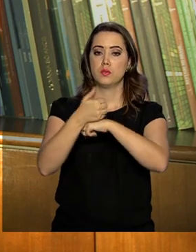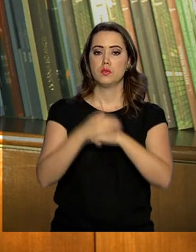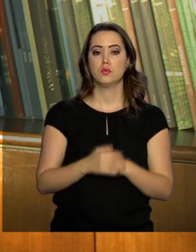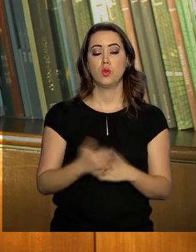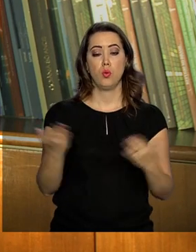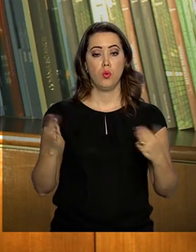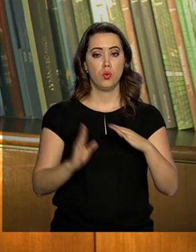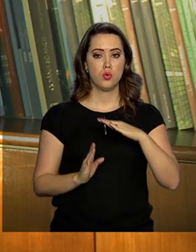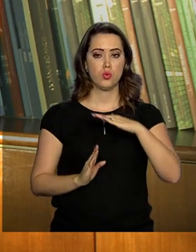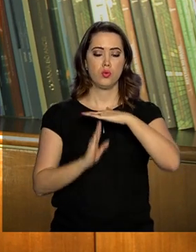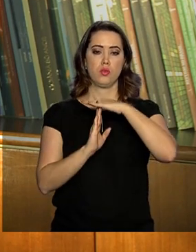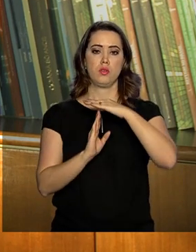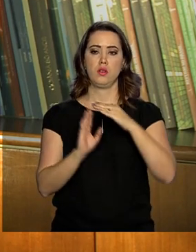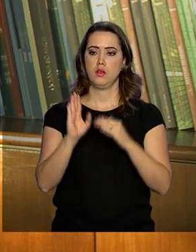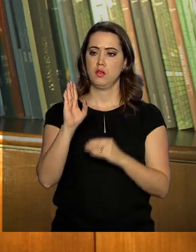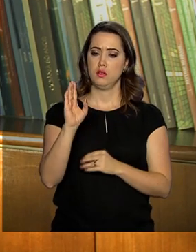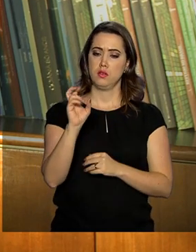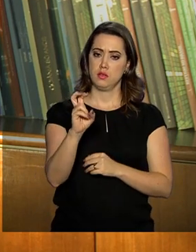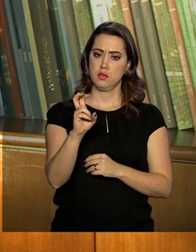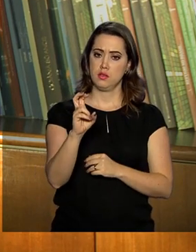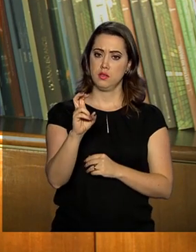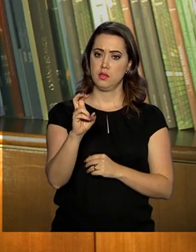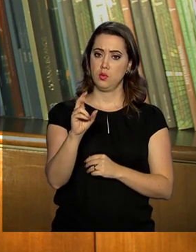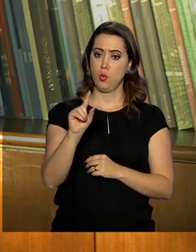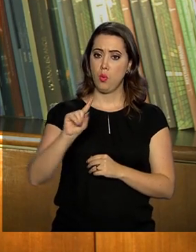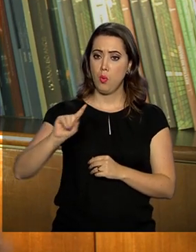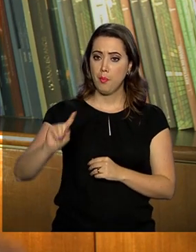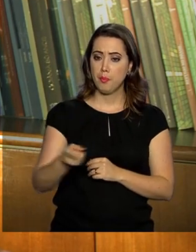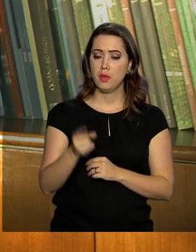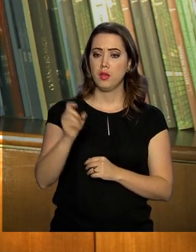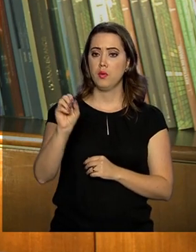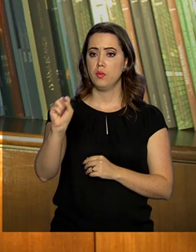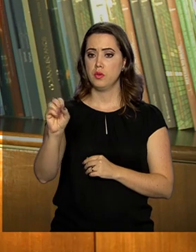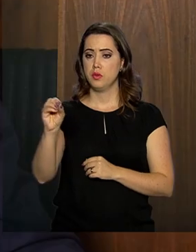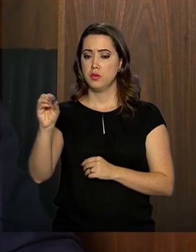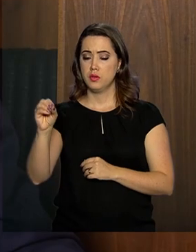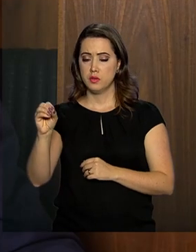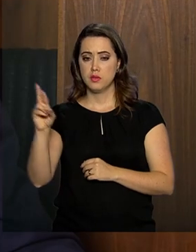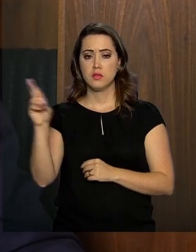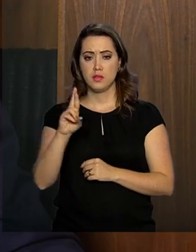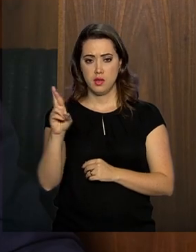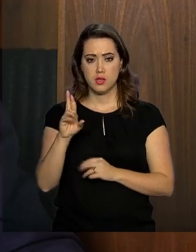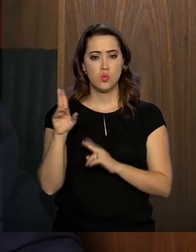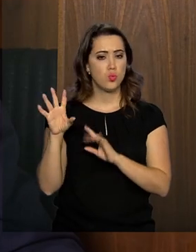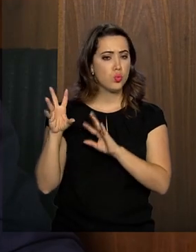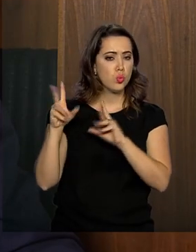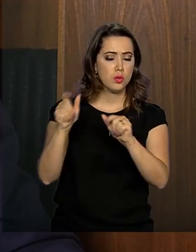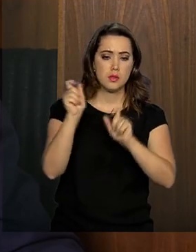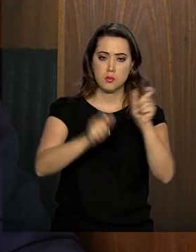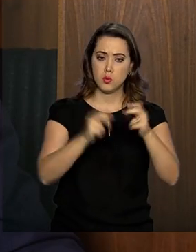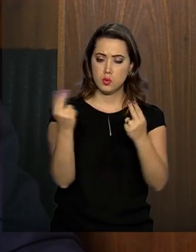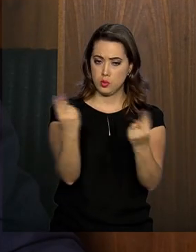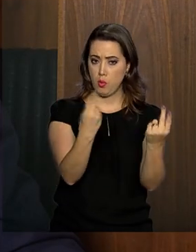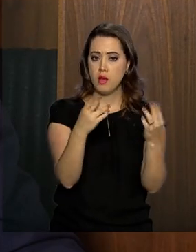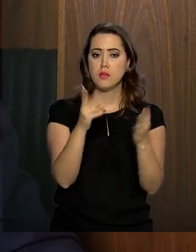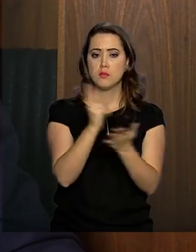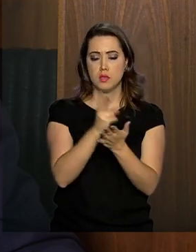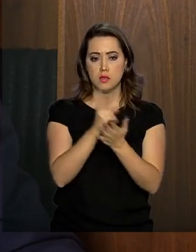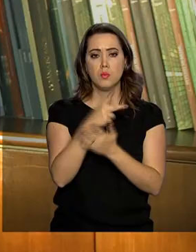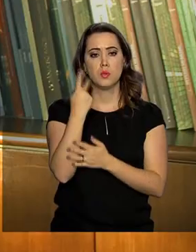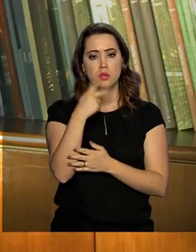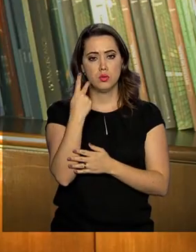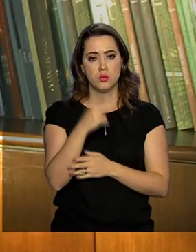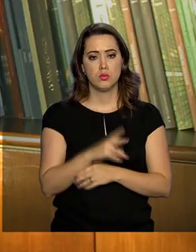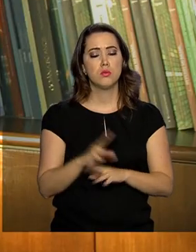regime geral de R 5.800,00 vai valer, então, para todos, inclusive políticos. Exatamente. Todos estarão dentro da mesma